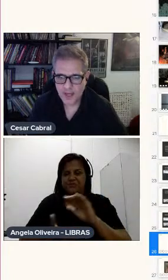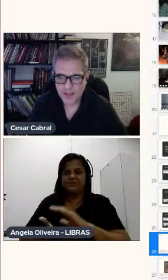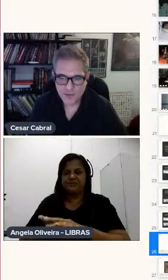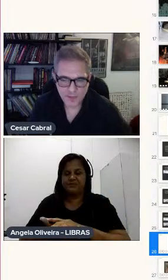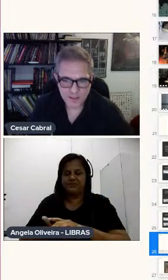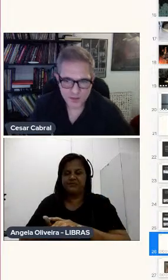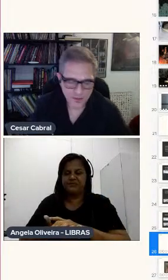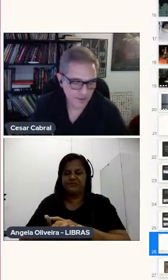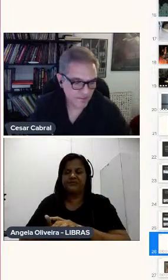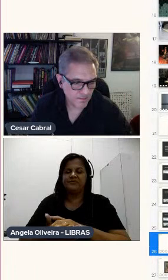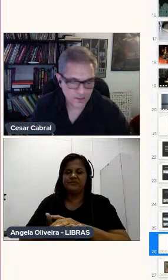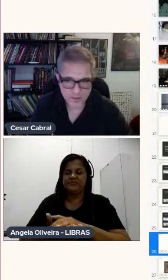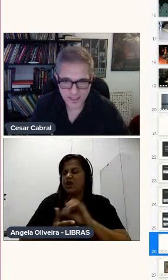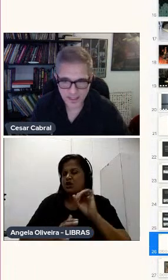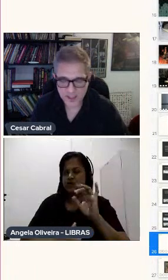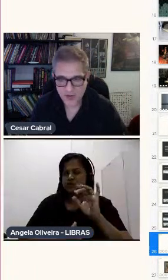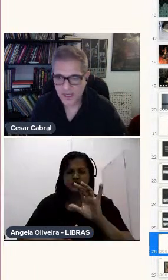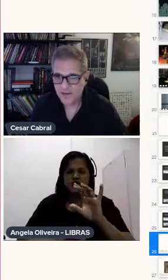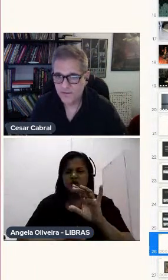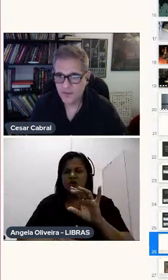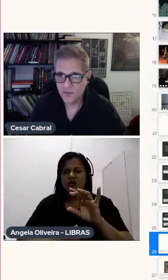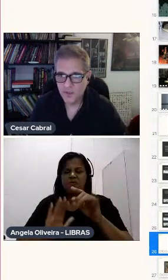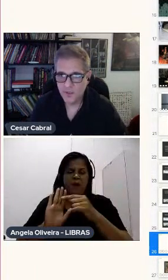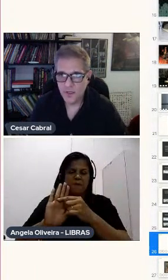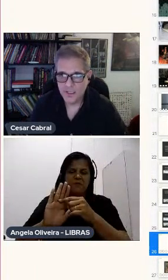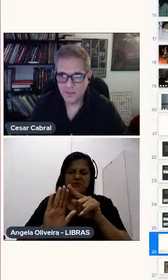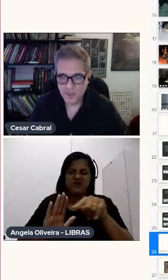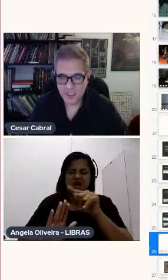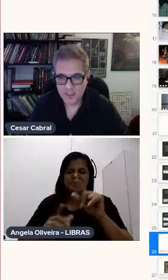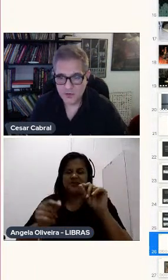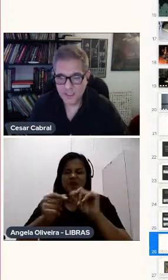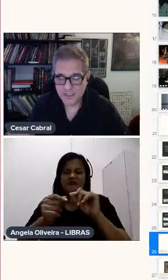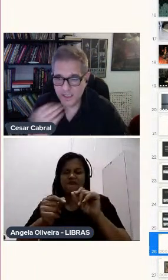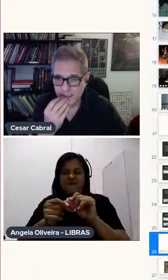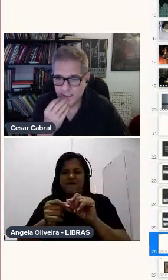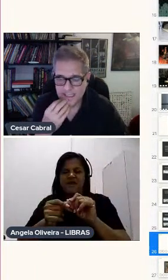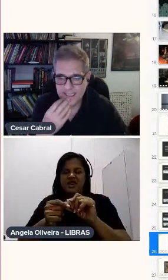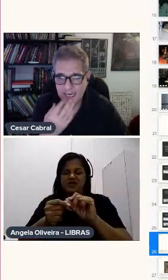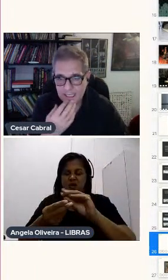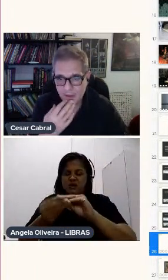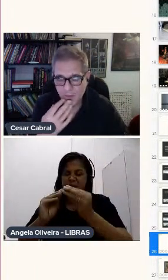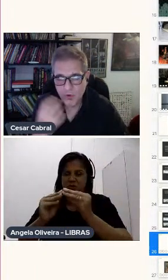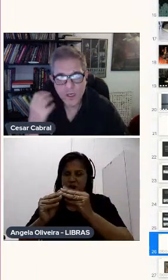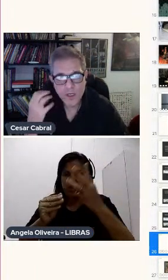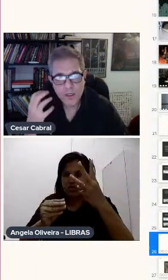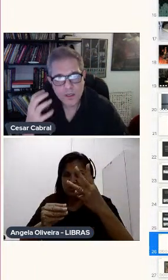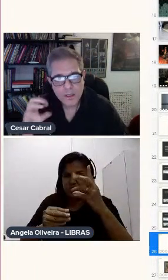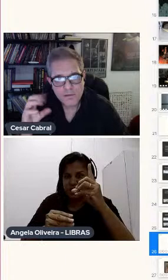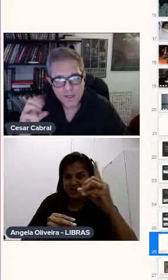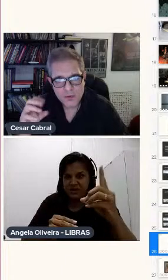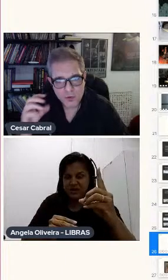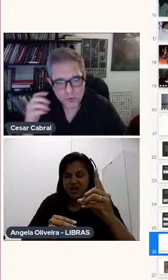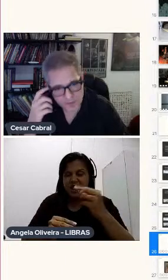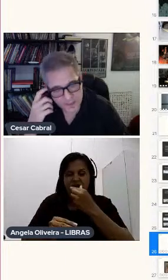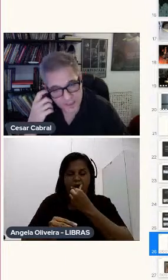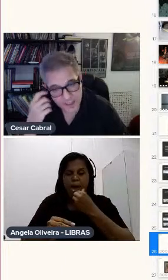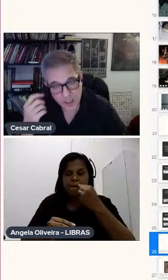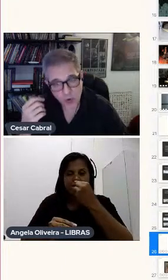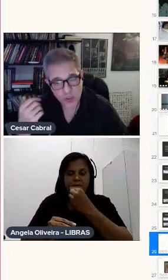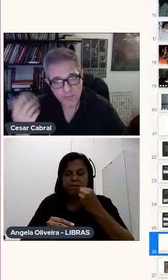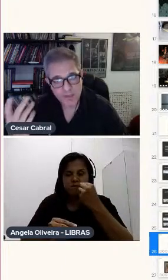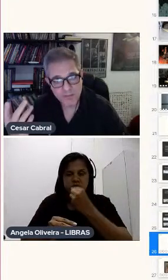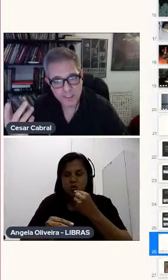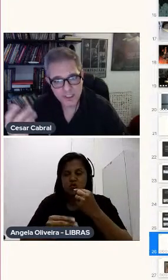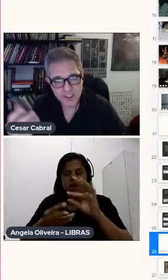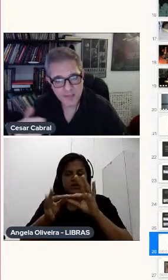Só para ilustrar Isso Era feito Essa modelagem No 3D Rigado a boca E feito Todo o lip sync